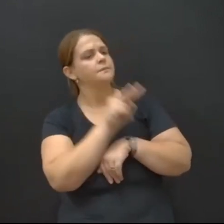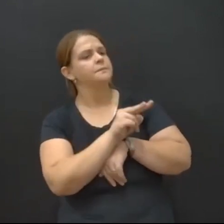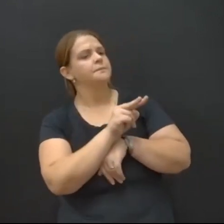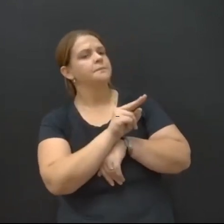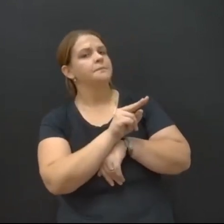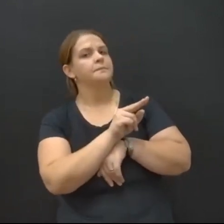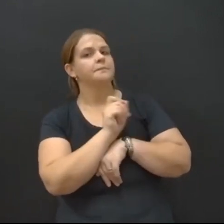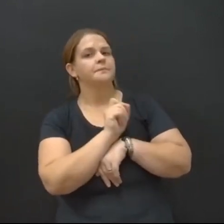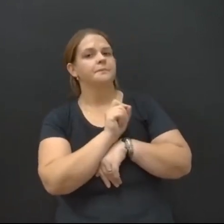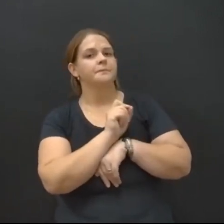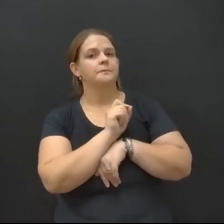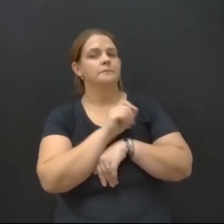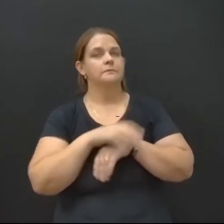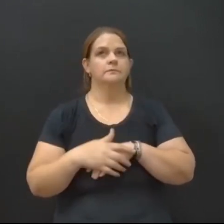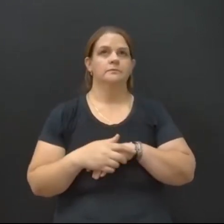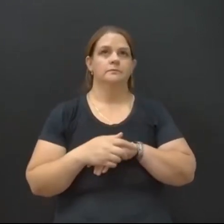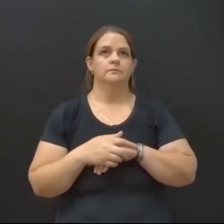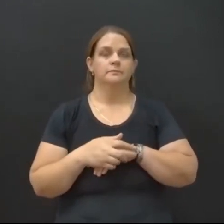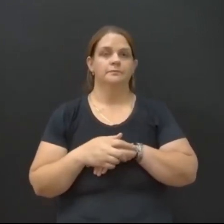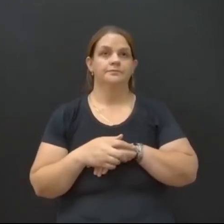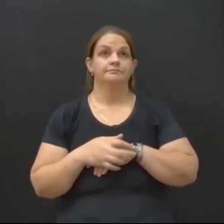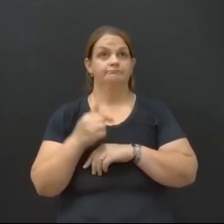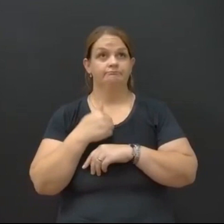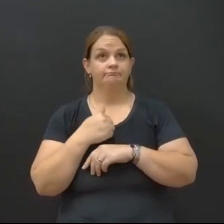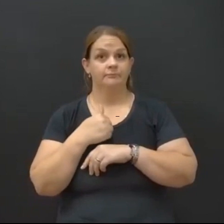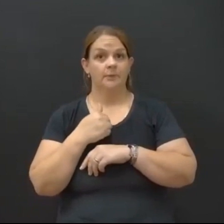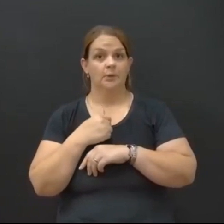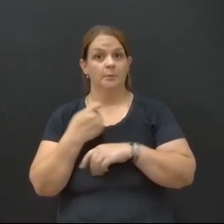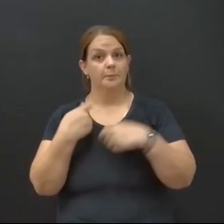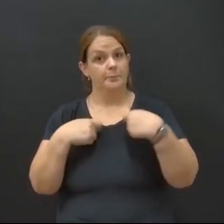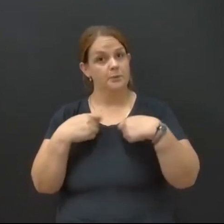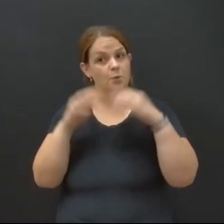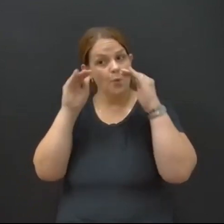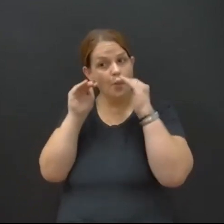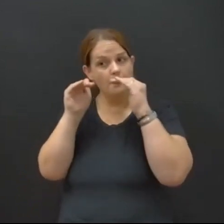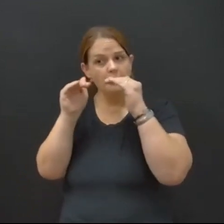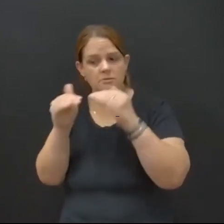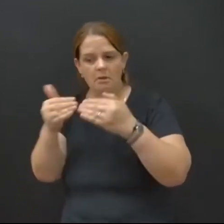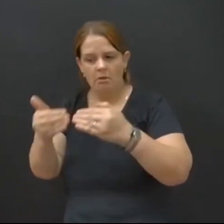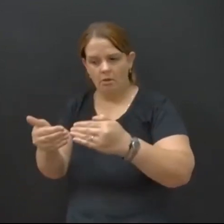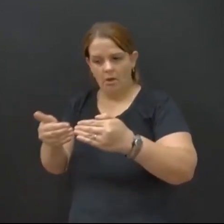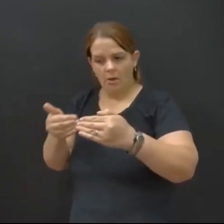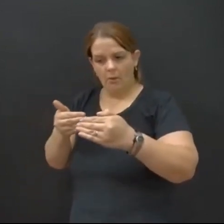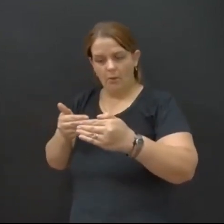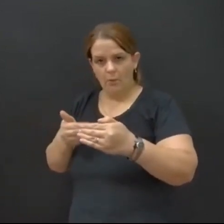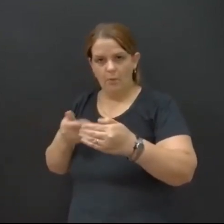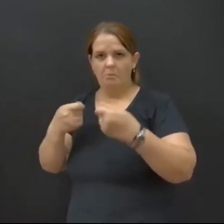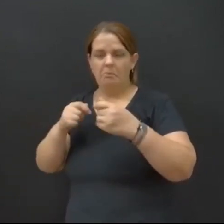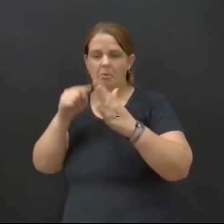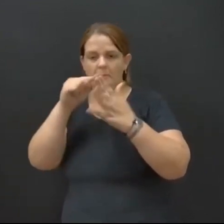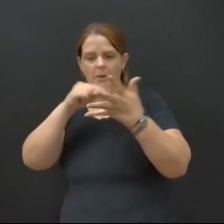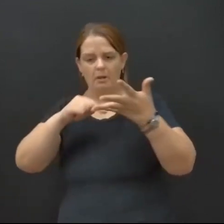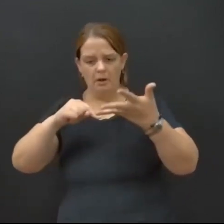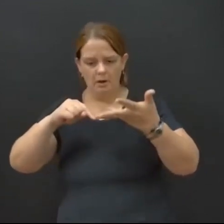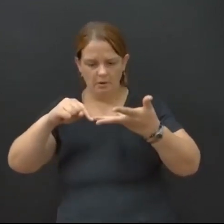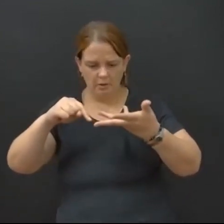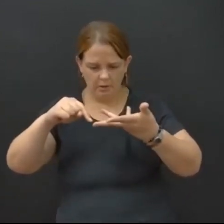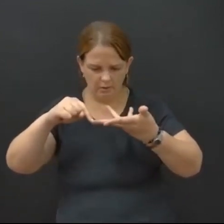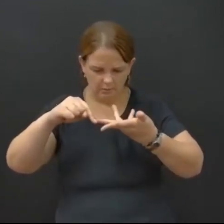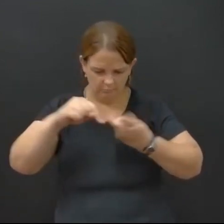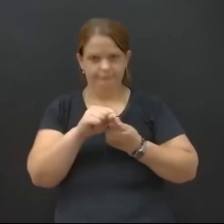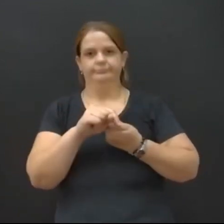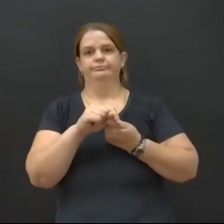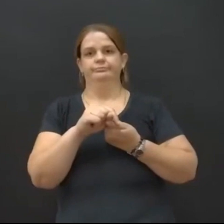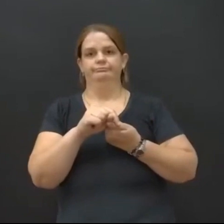que eu tinha que ter obedecido recuo, tinha que ter obedecido isso, aquele outro e aquele